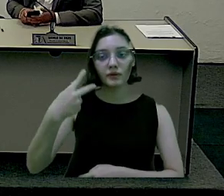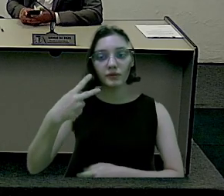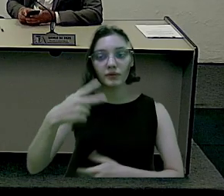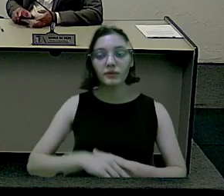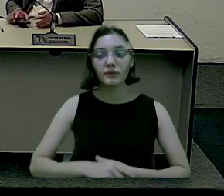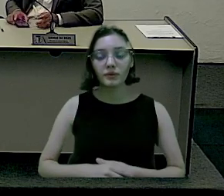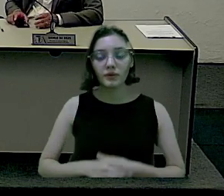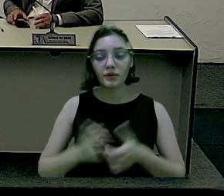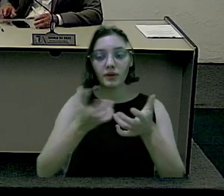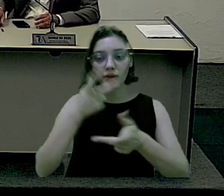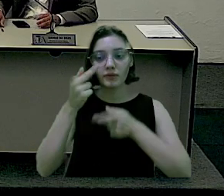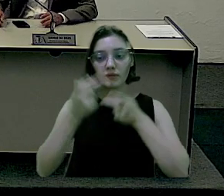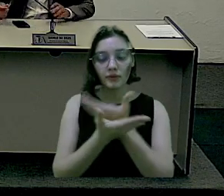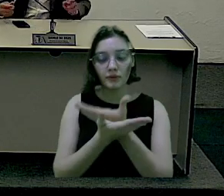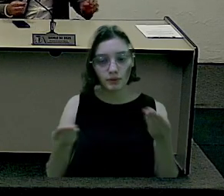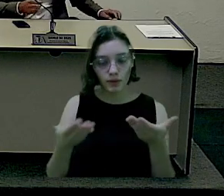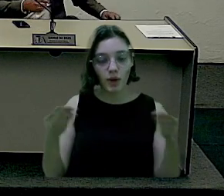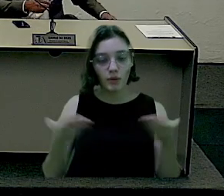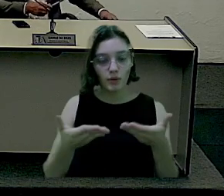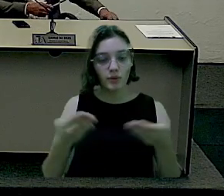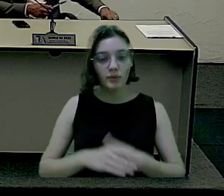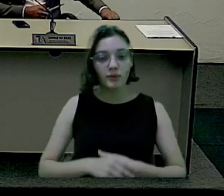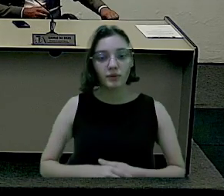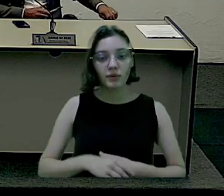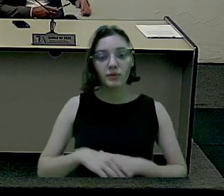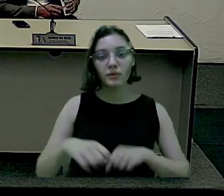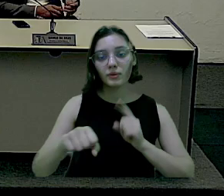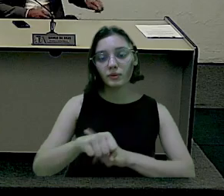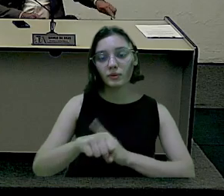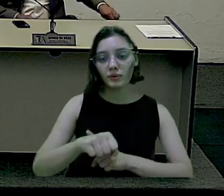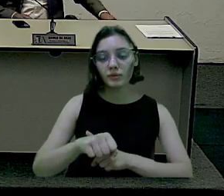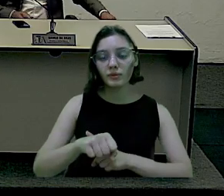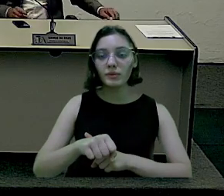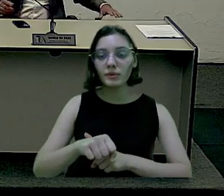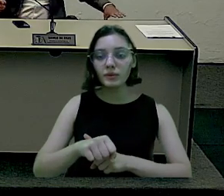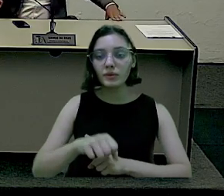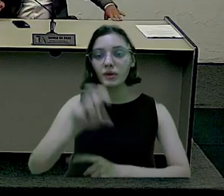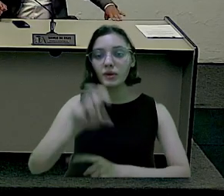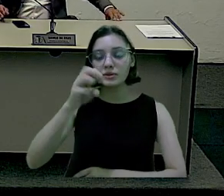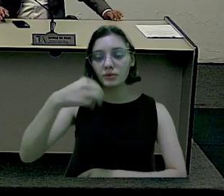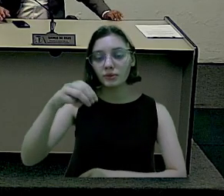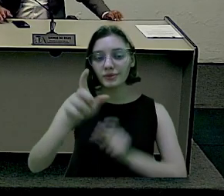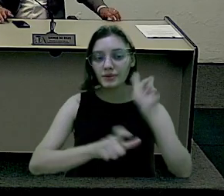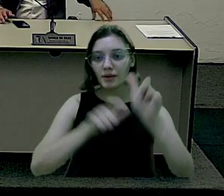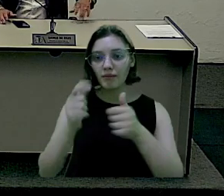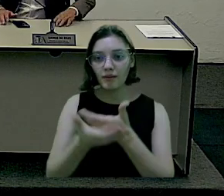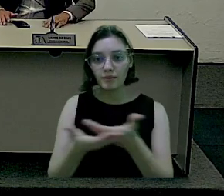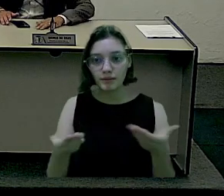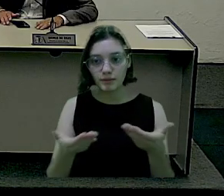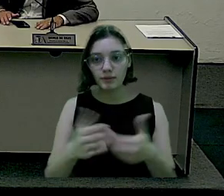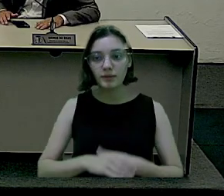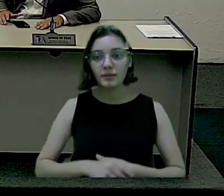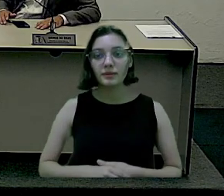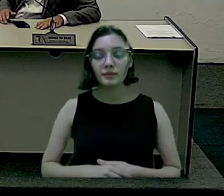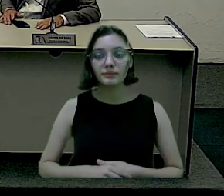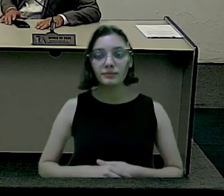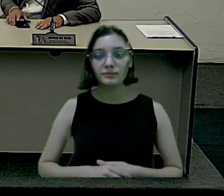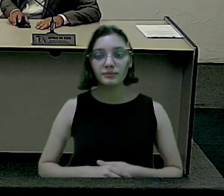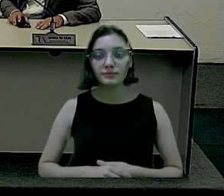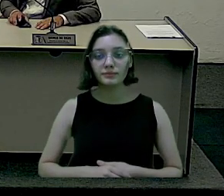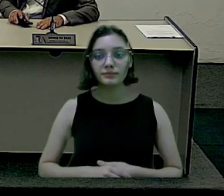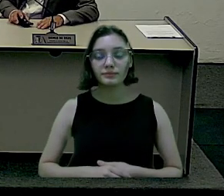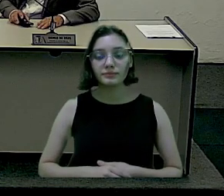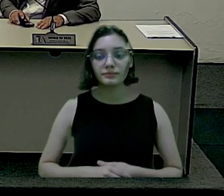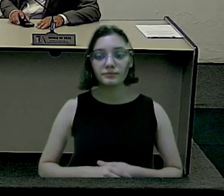a palavra ao vereador que queira dela fazer o uso pelo prazo regimental de cinco minutos cada um. Professor